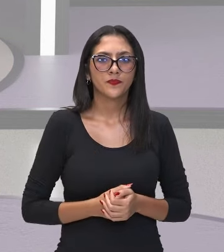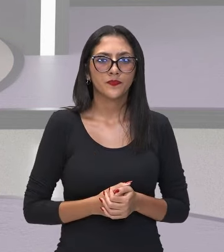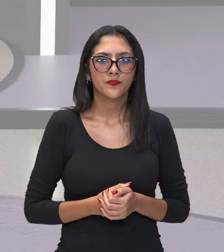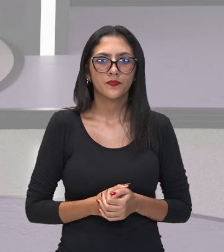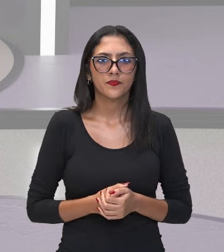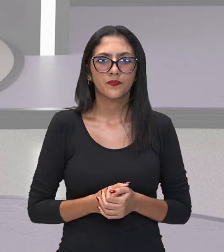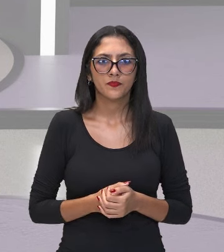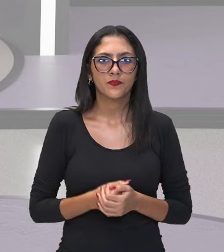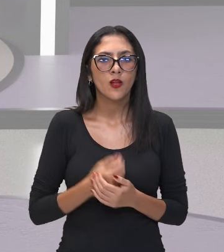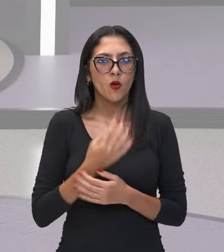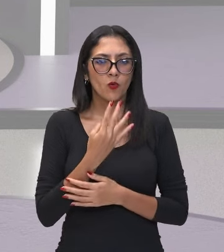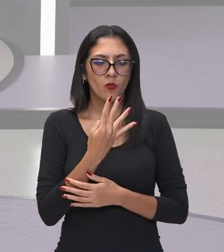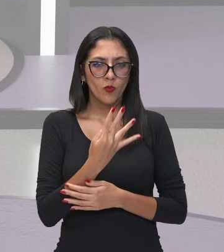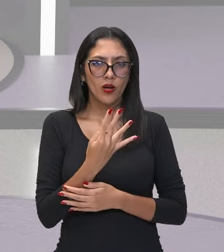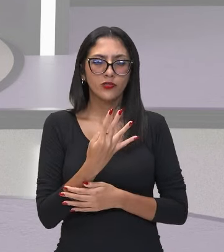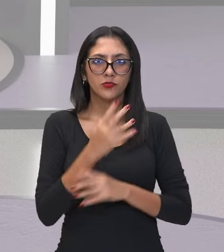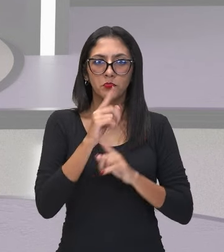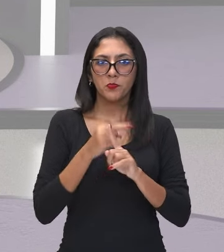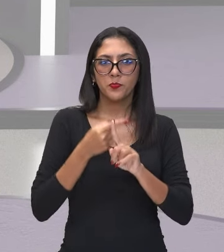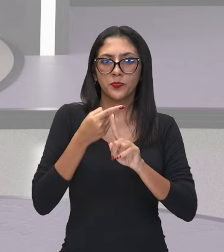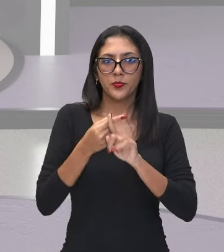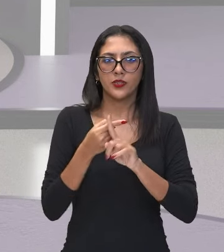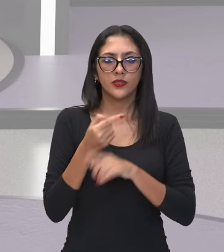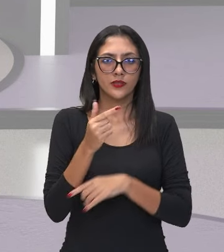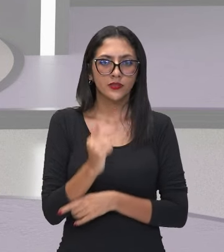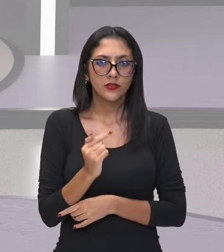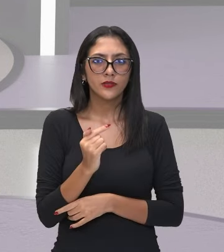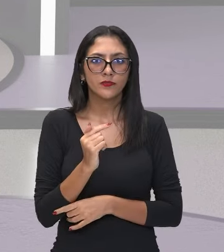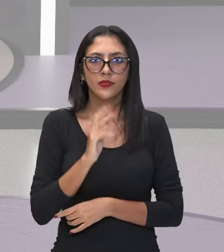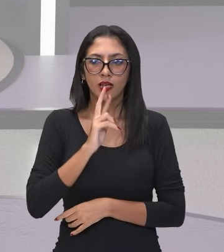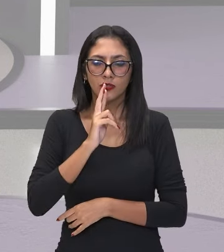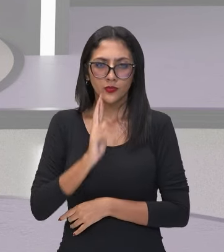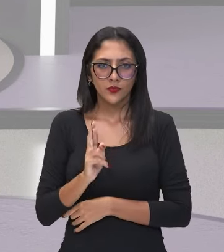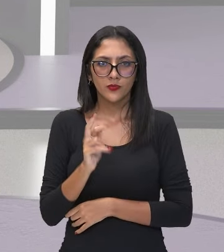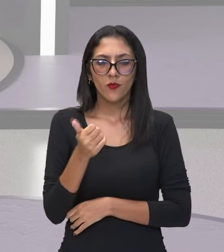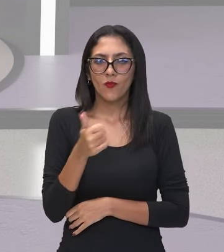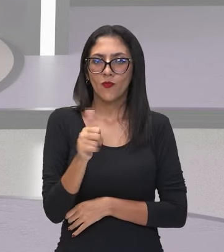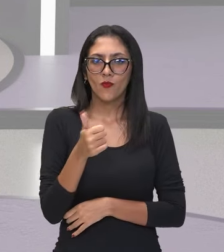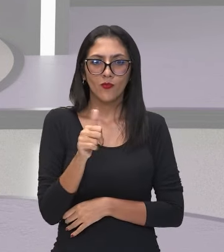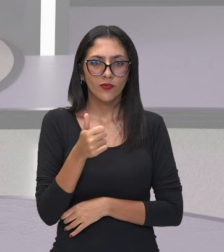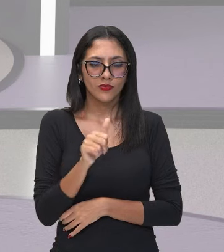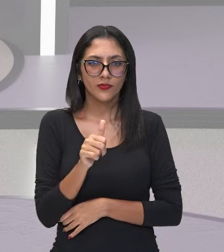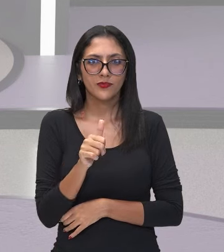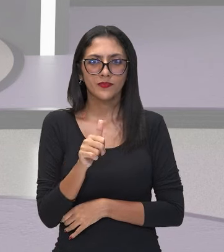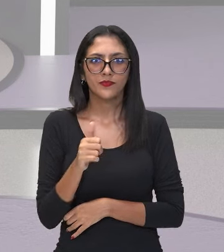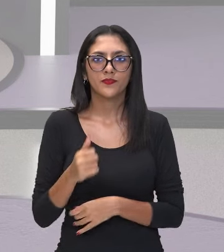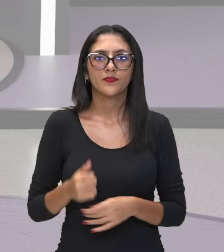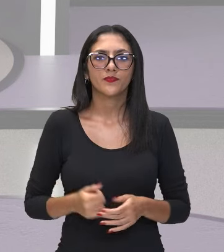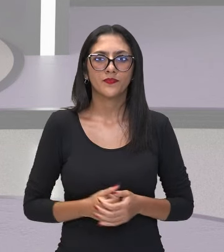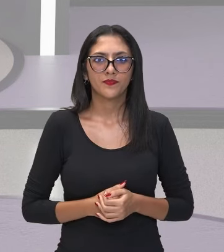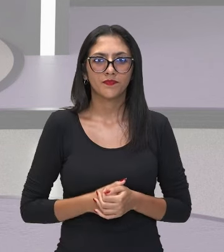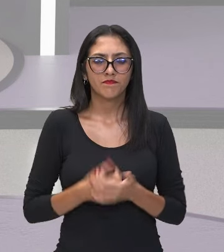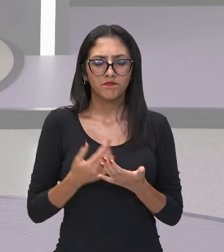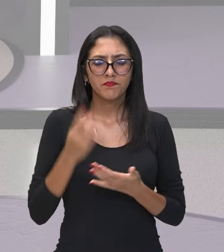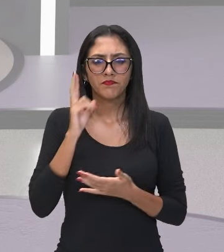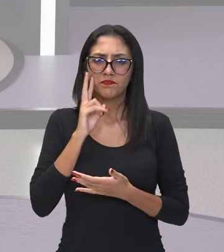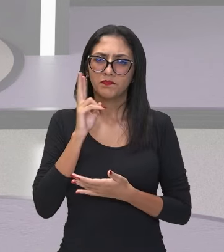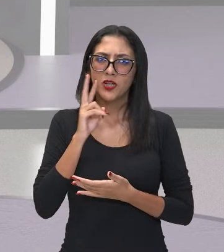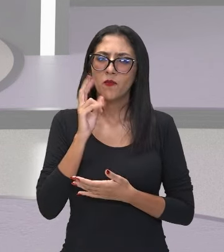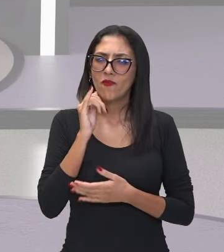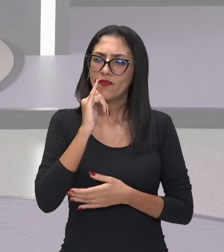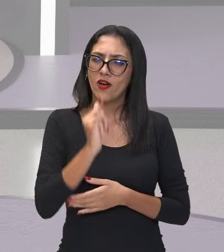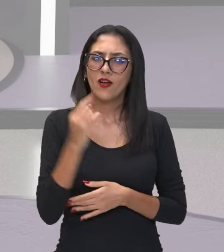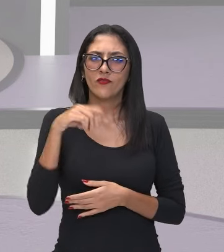ter 4. 4 somado a 7. O nosso resultado vai ser 11. Eu não lhe disse que era fácil.